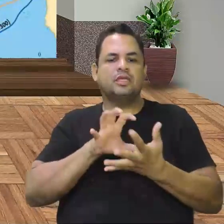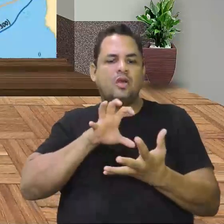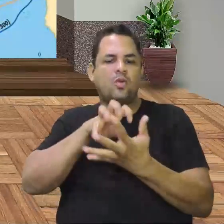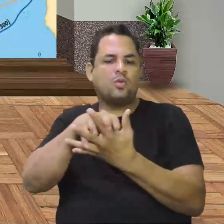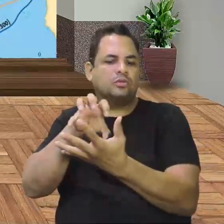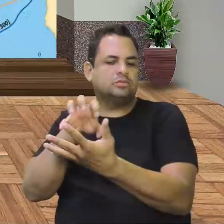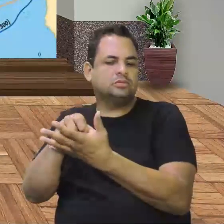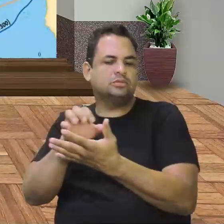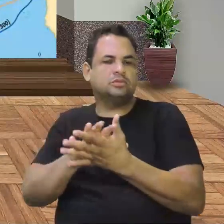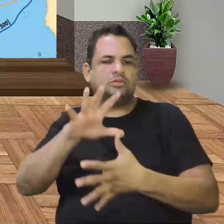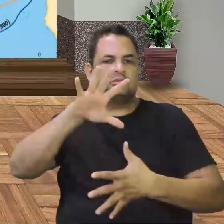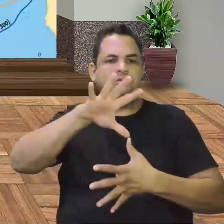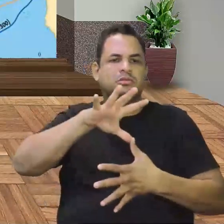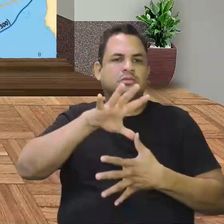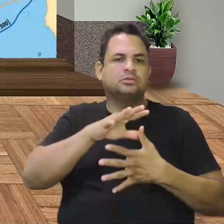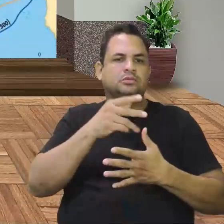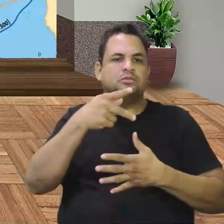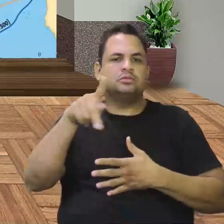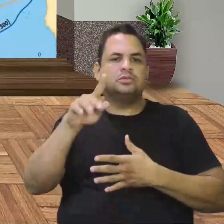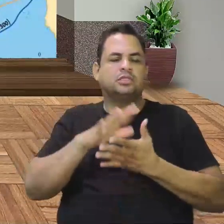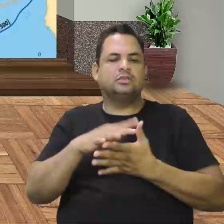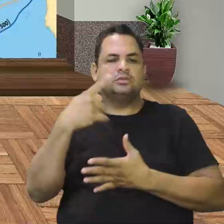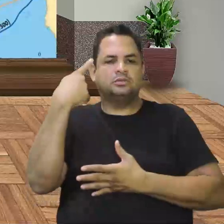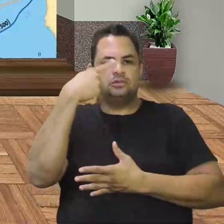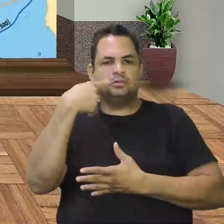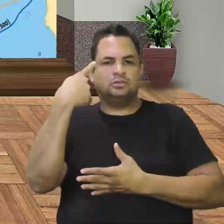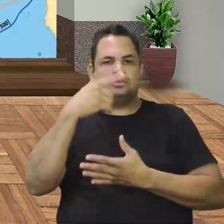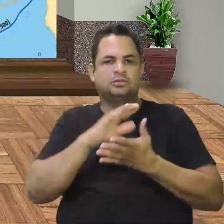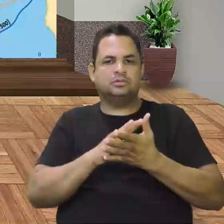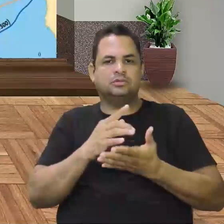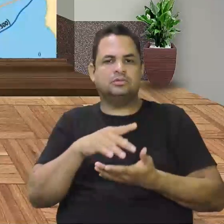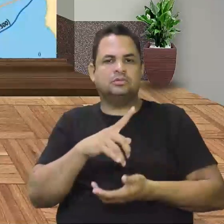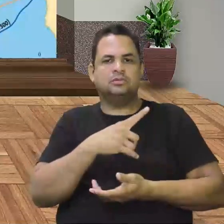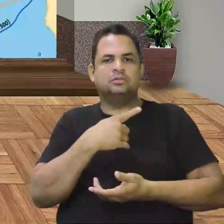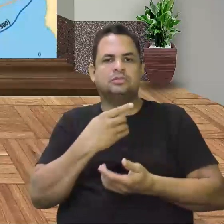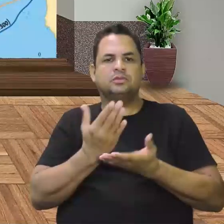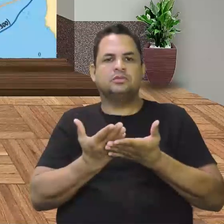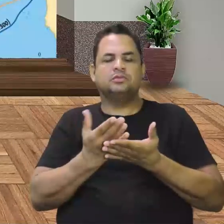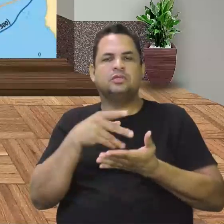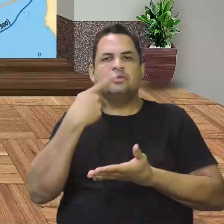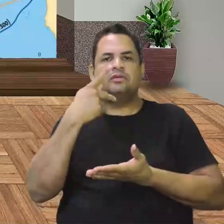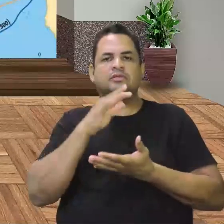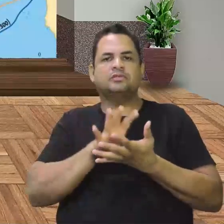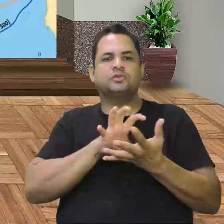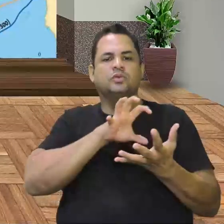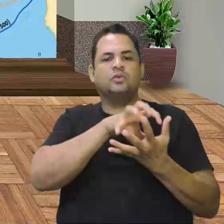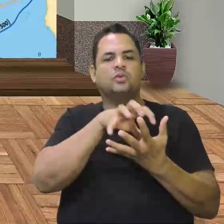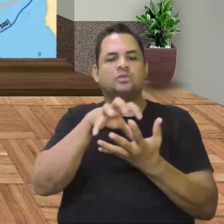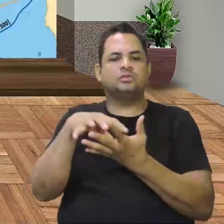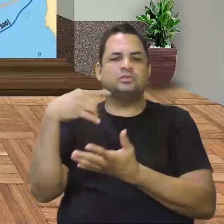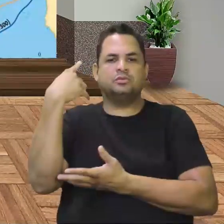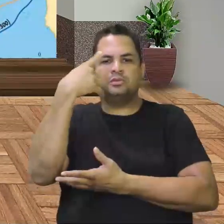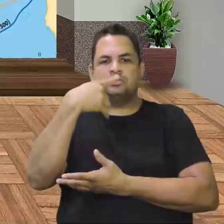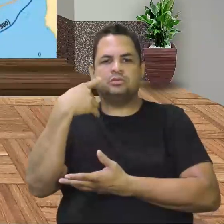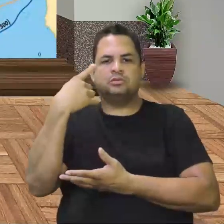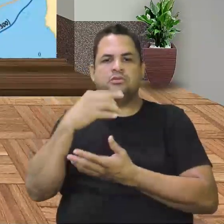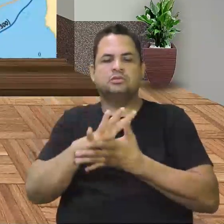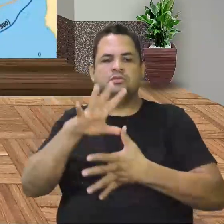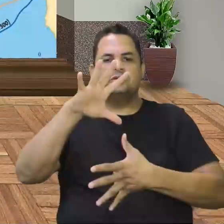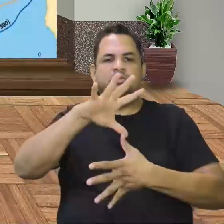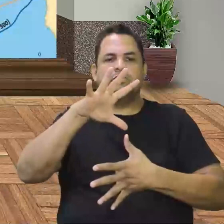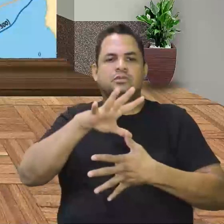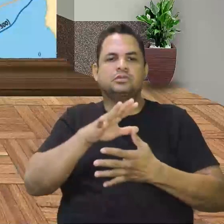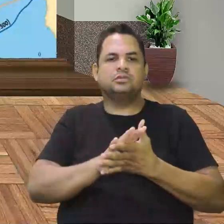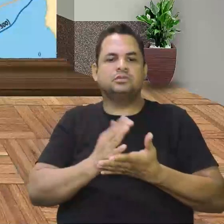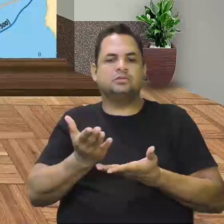América para os espanhóis. É por isso que nós falamos sobre colonização da América Espanhola. Porque nós tivemos a América,